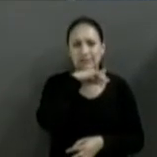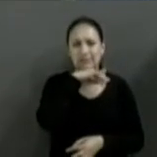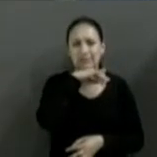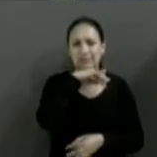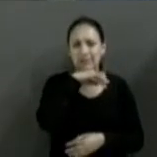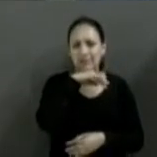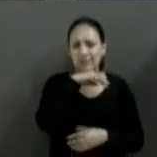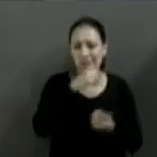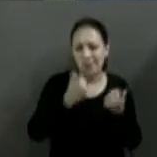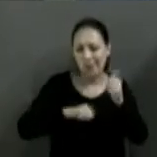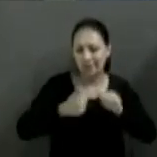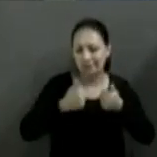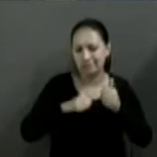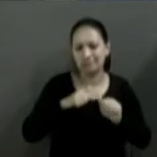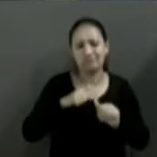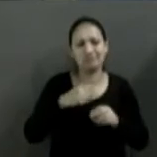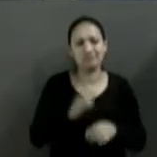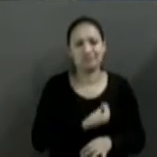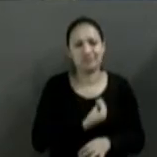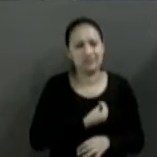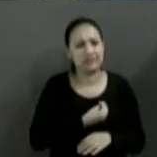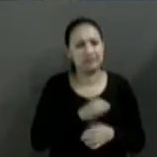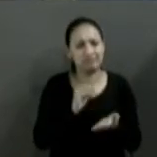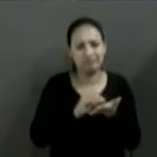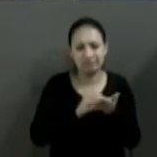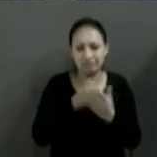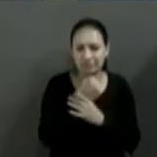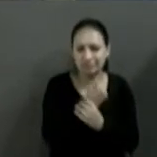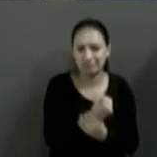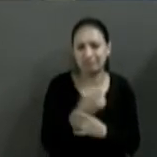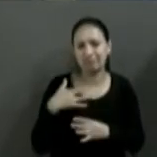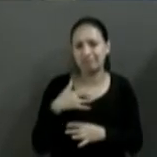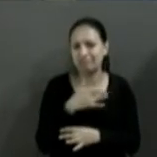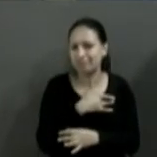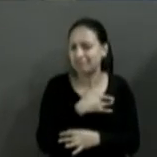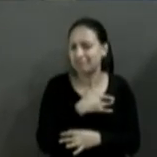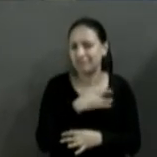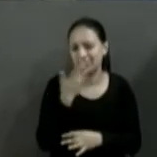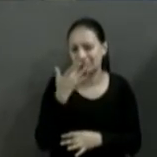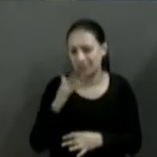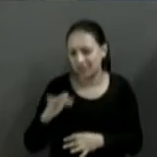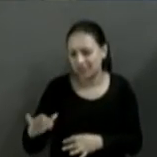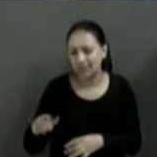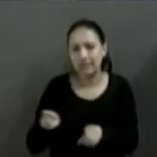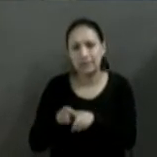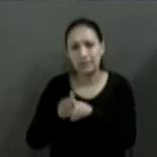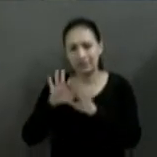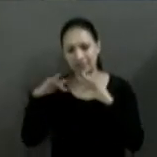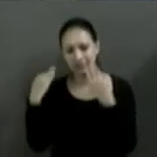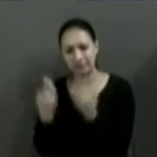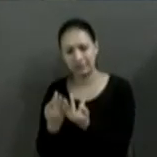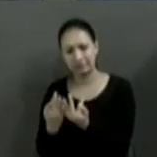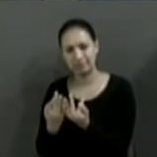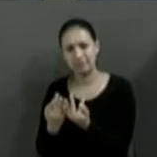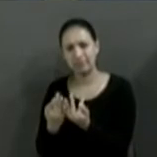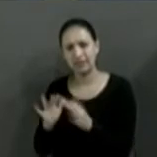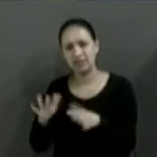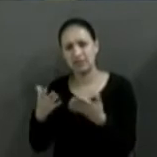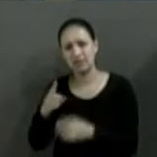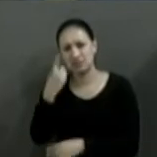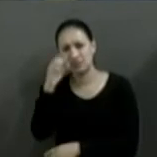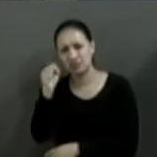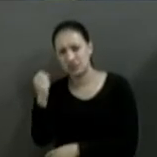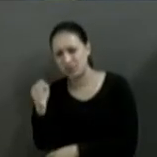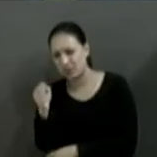da qualidade de vida, da segurança de saúde das nossas crianças e das famílias que ali vivem. São 18